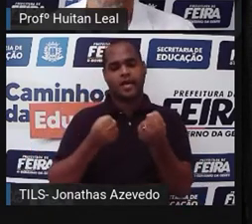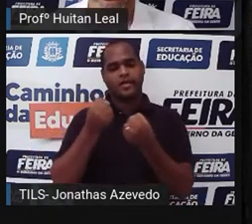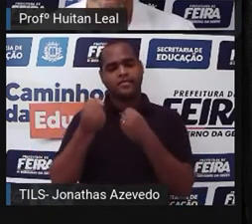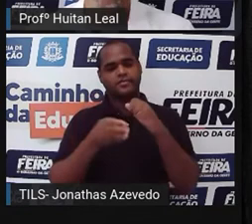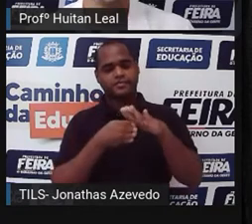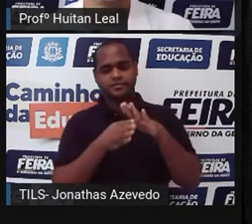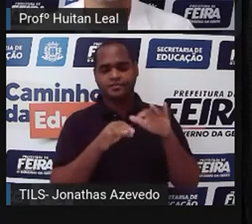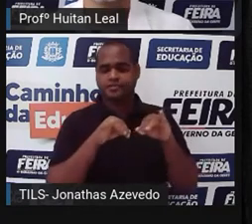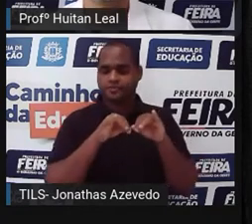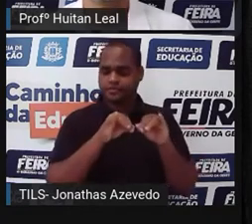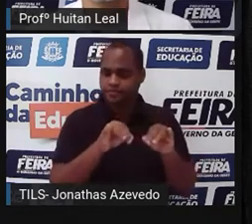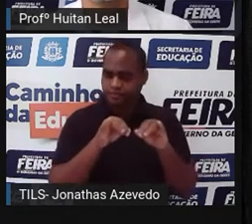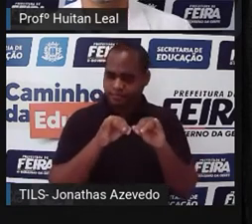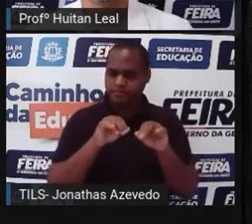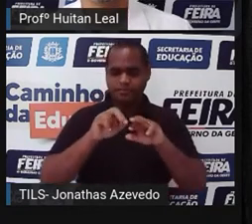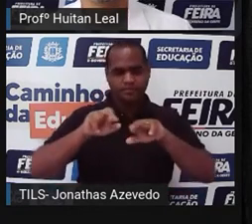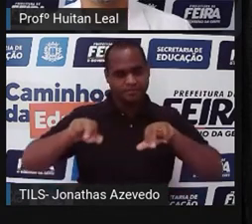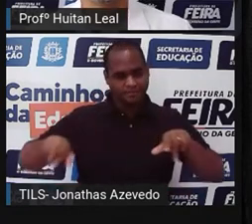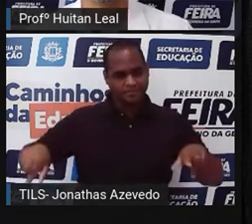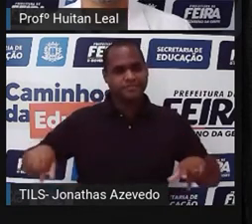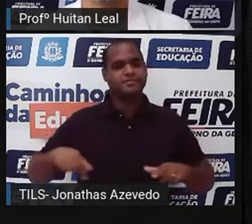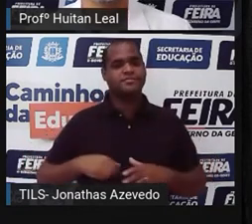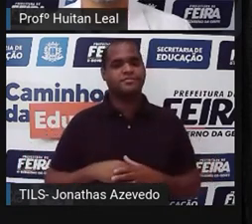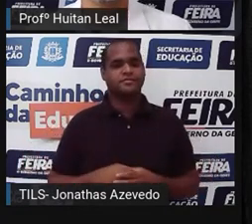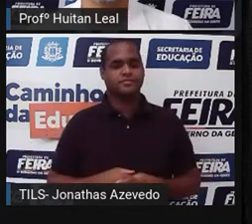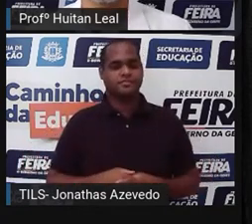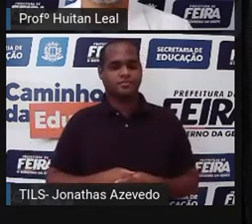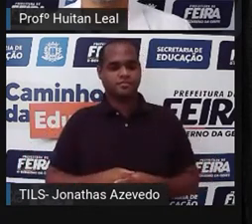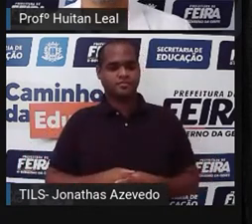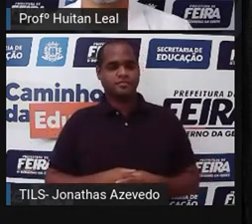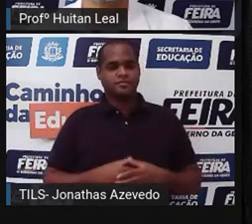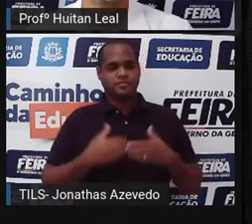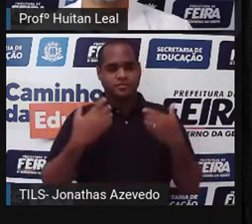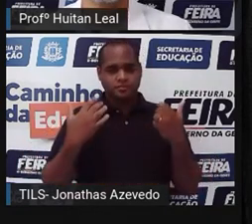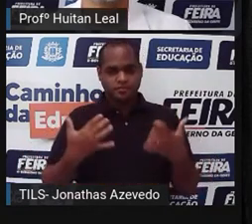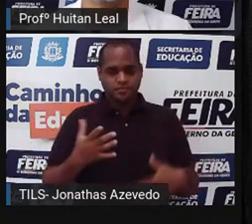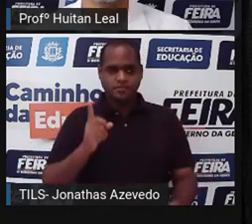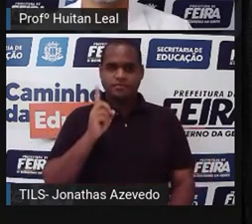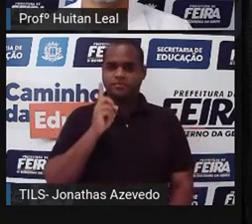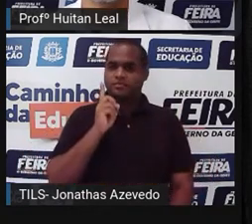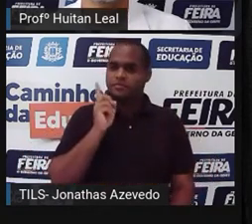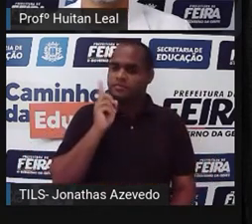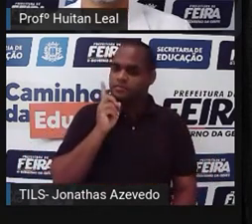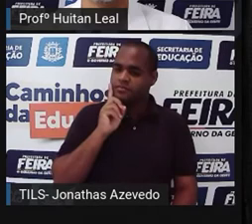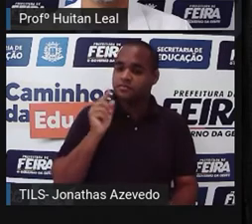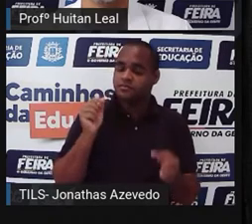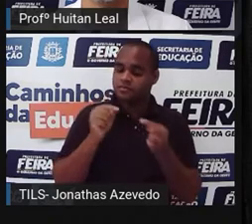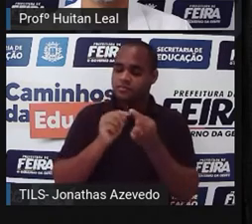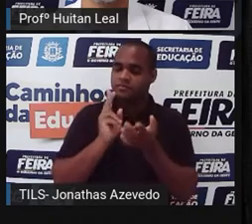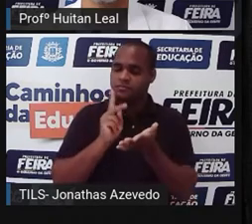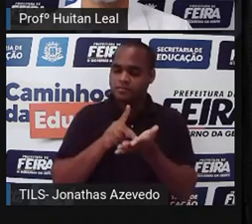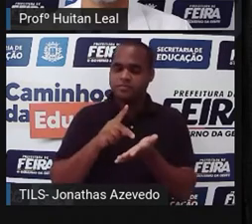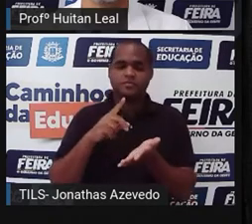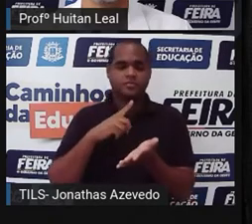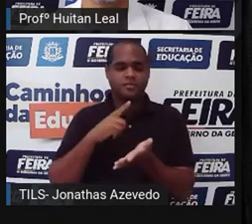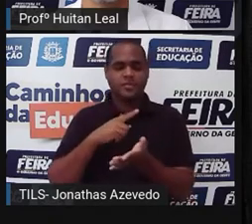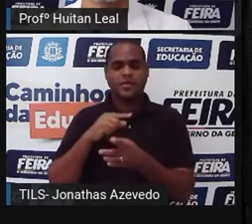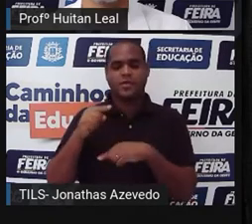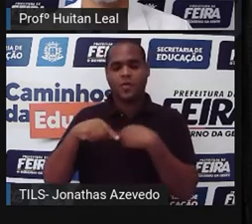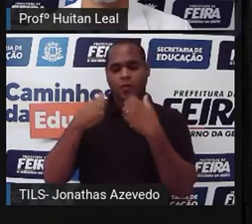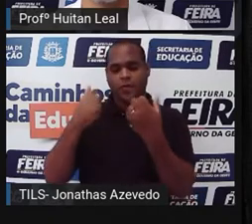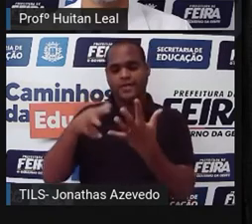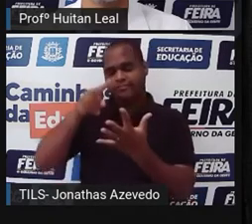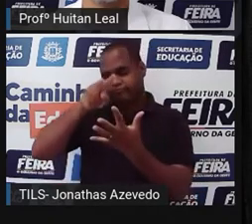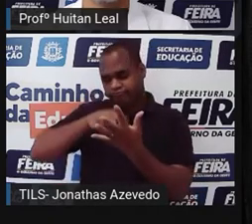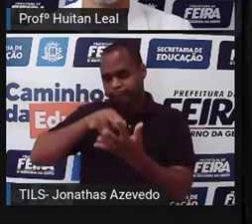supermercado, etc. Então, aí se partilha fatos do cotidiano com o autor, com o leitor.